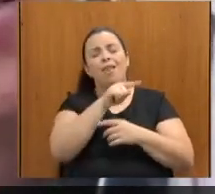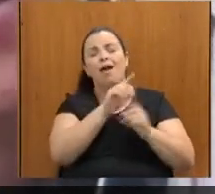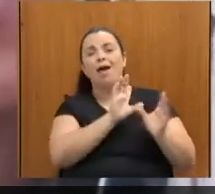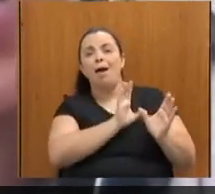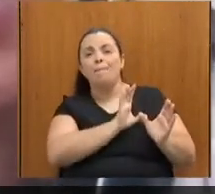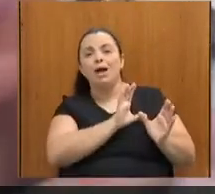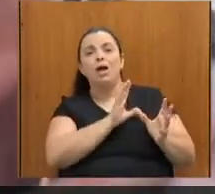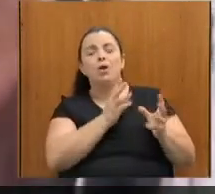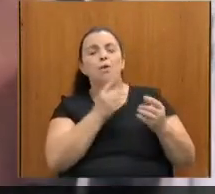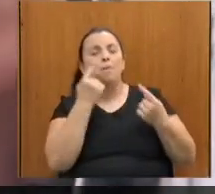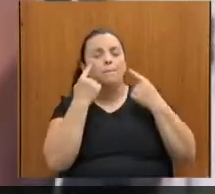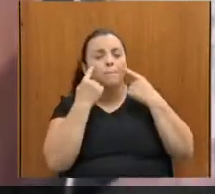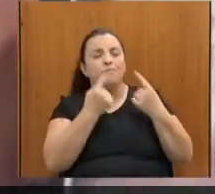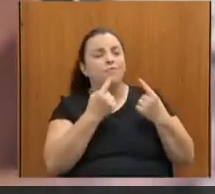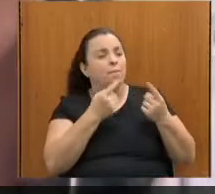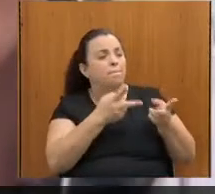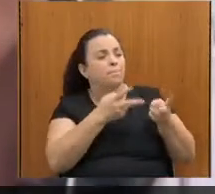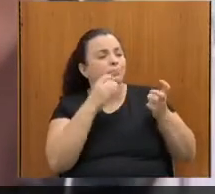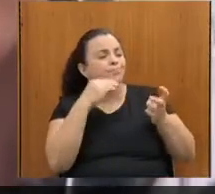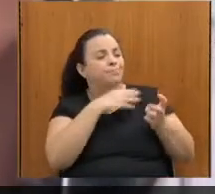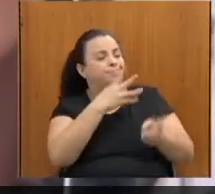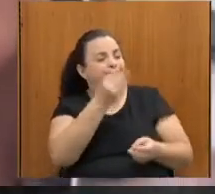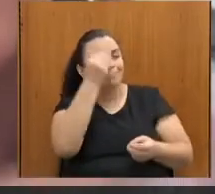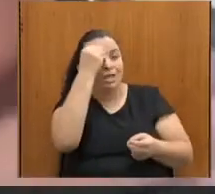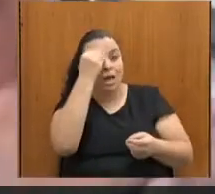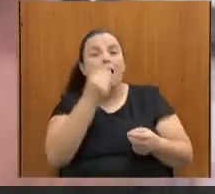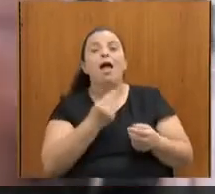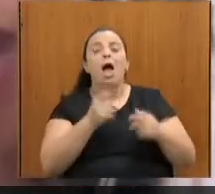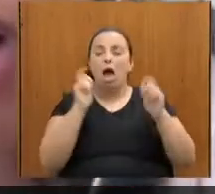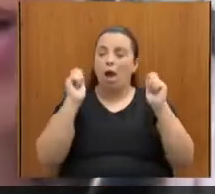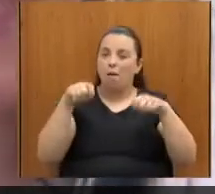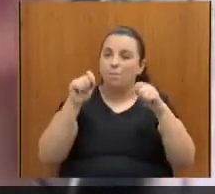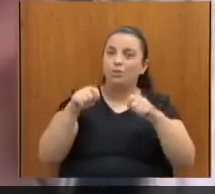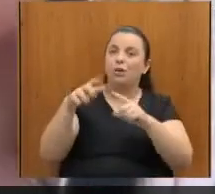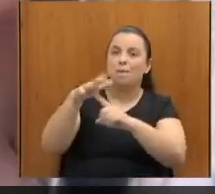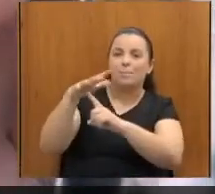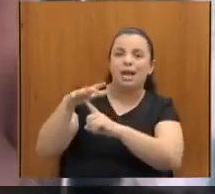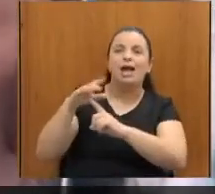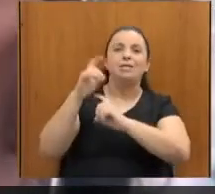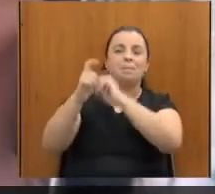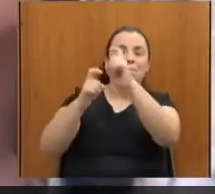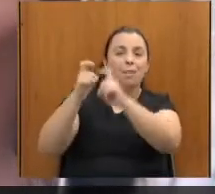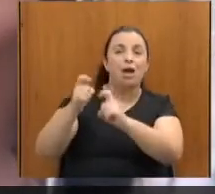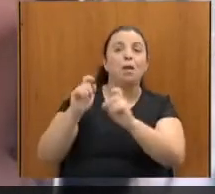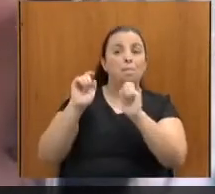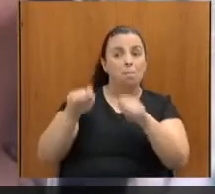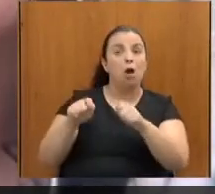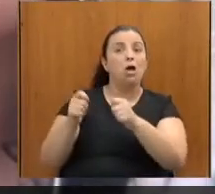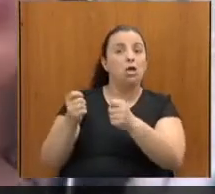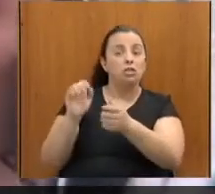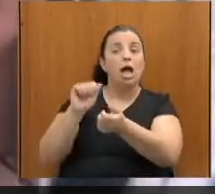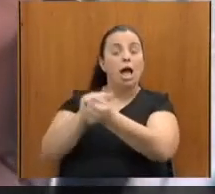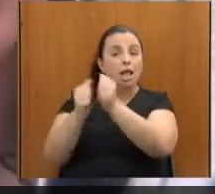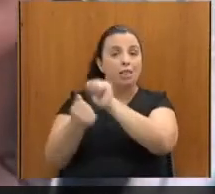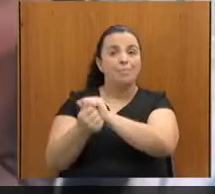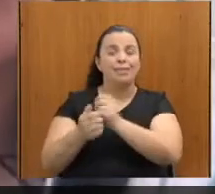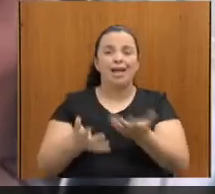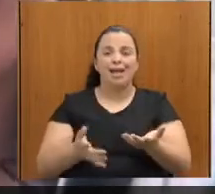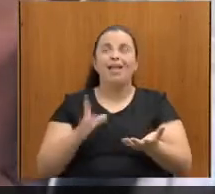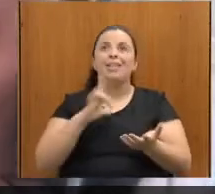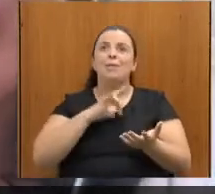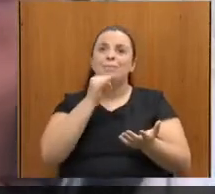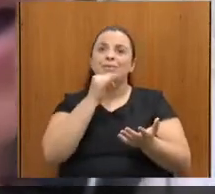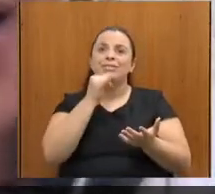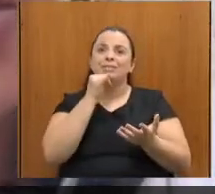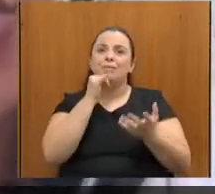deficiência, inclusive os balanços do professor Wenger, que coloca a pessoa com o seu corpo todo deitado, traz para essas pessoas